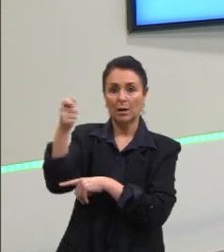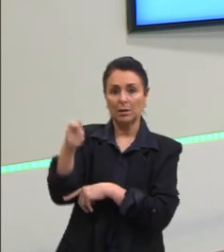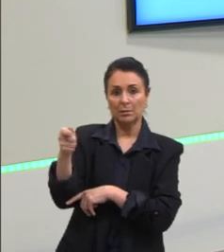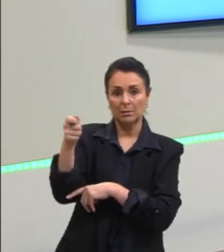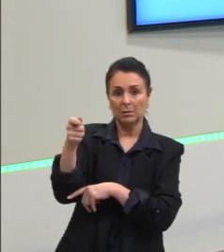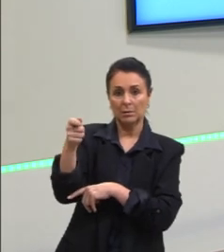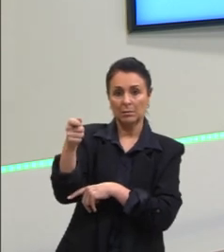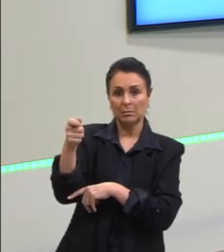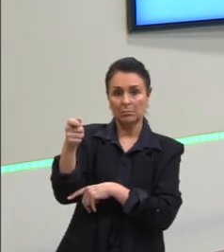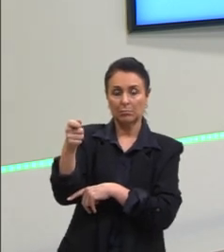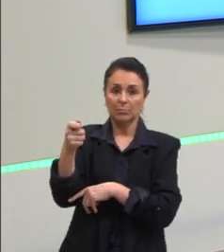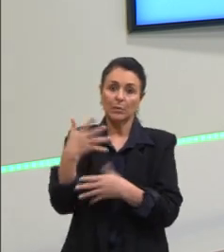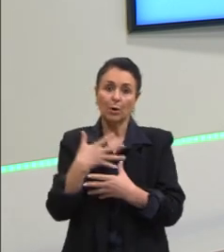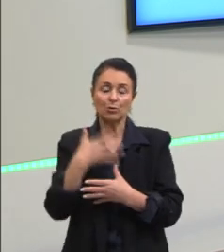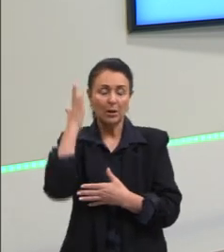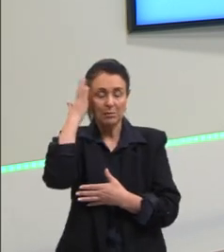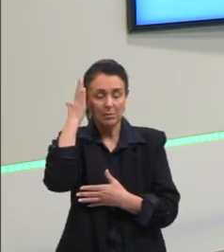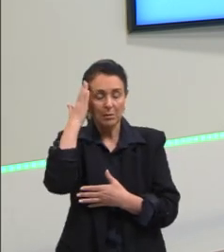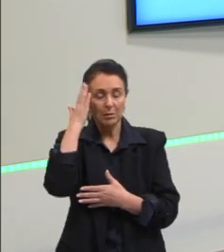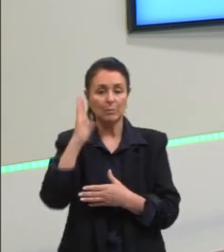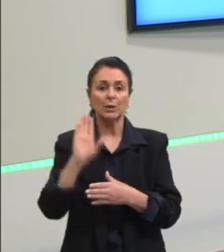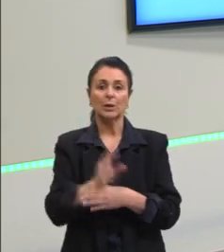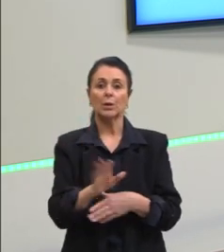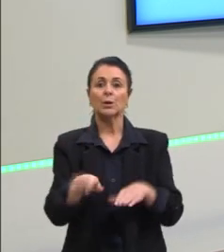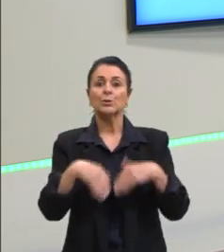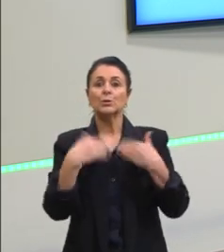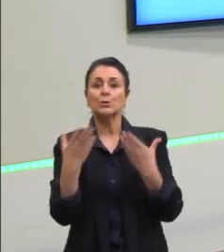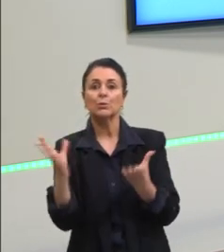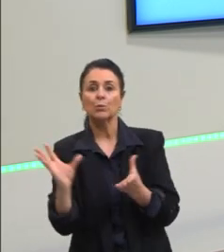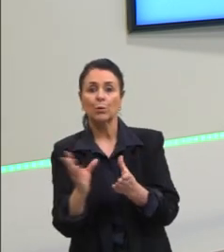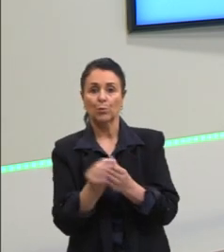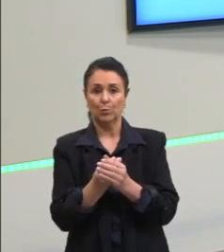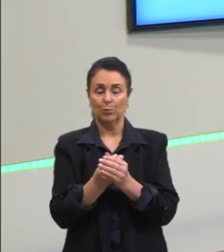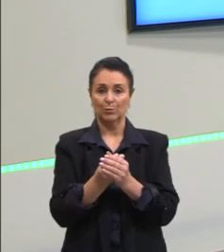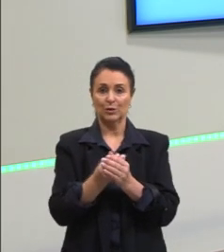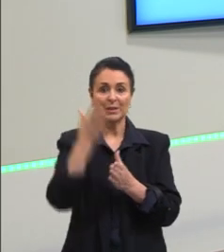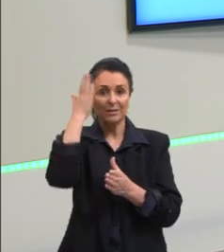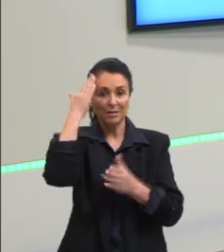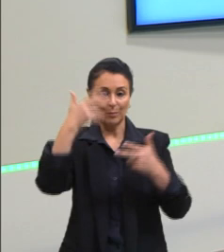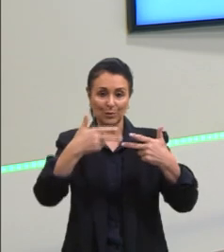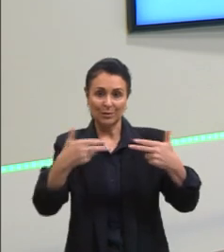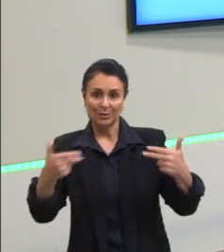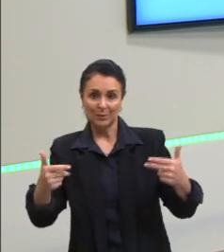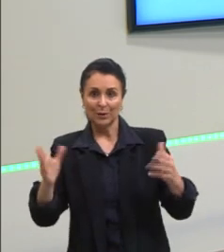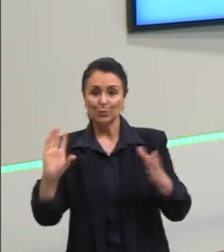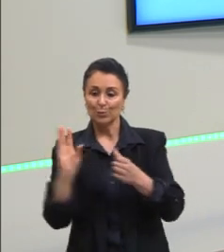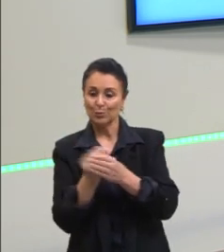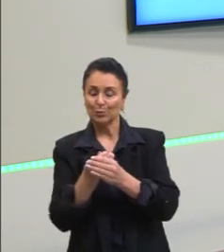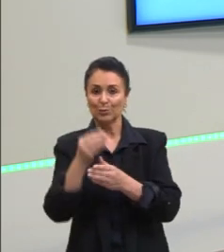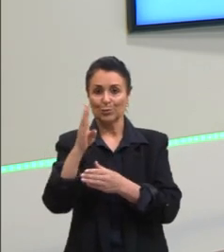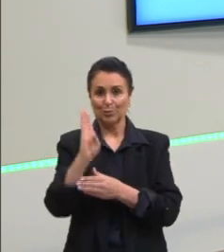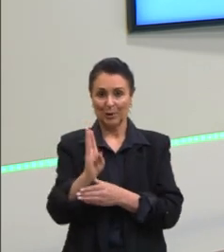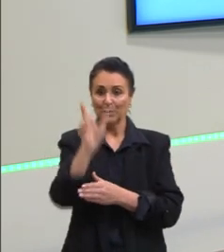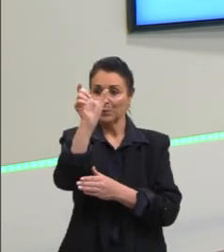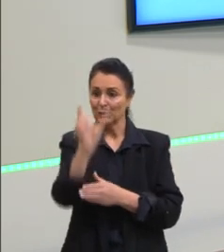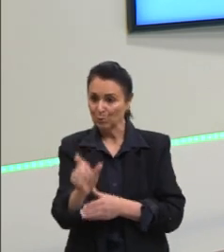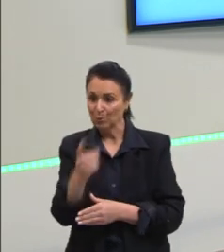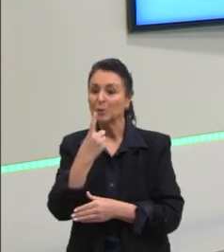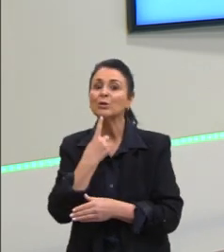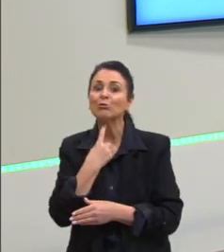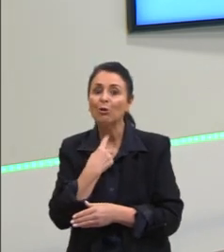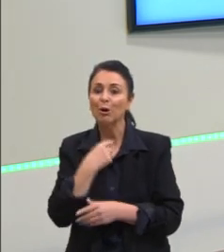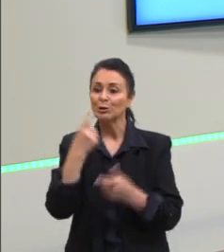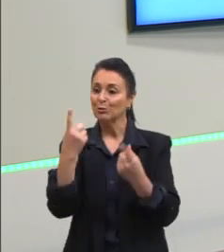definiria um grupo, então, como sendo, definiria os elementos desse conjunto B, como sendo, então, pessoas que gostam de música